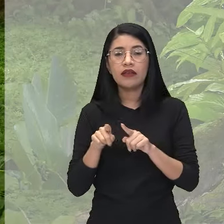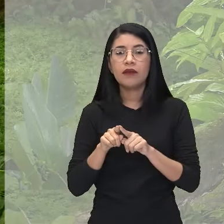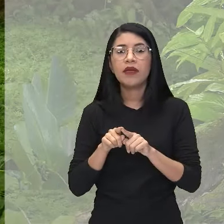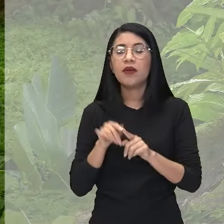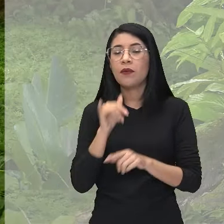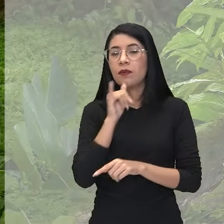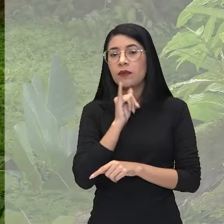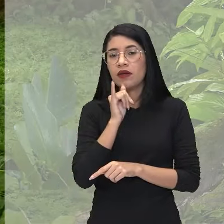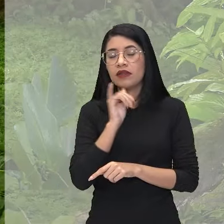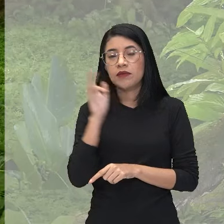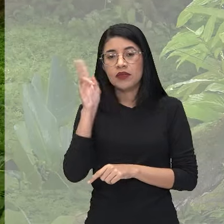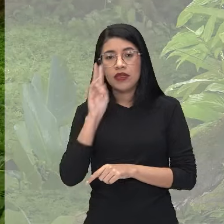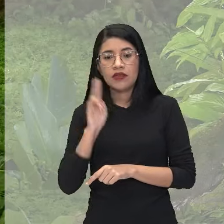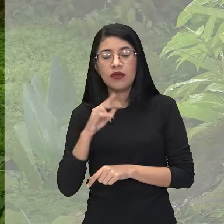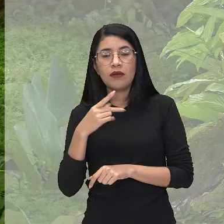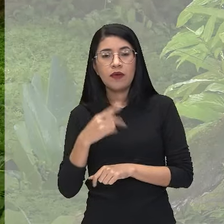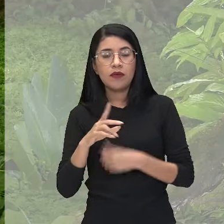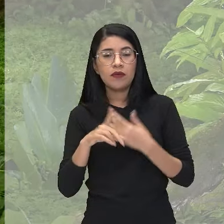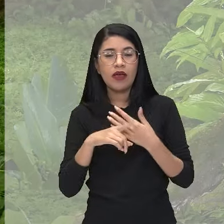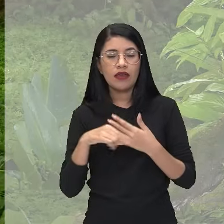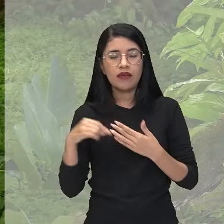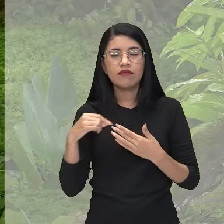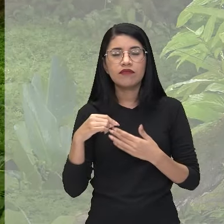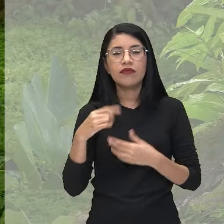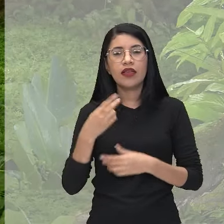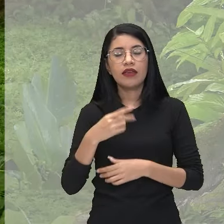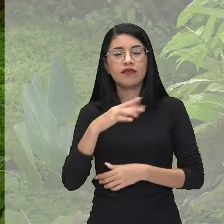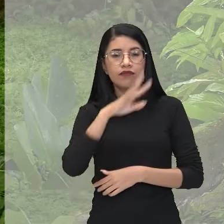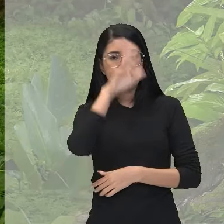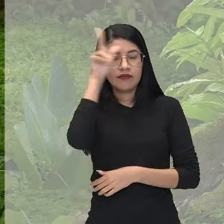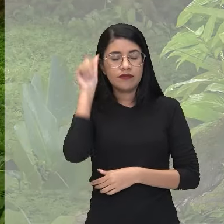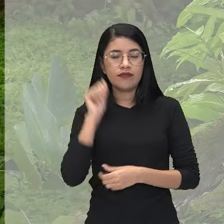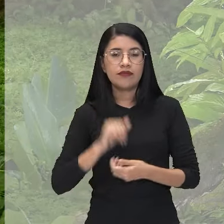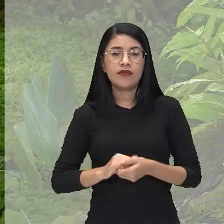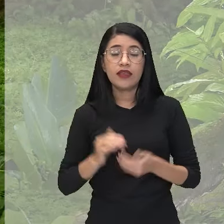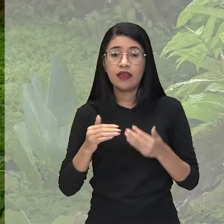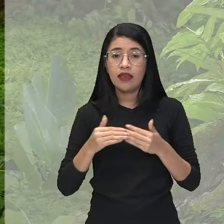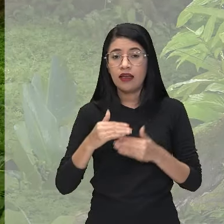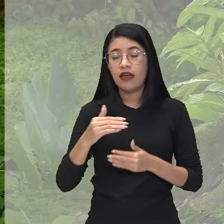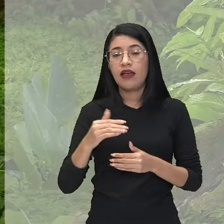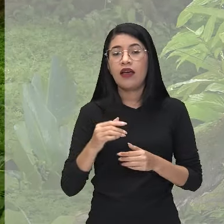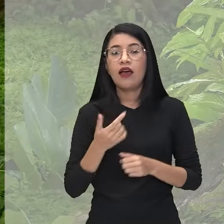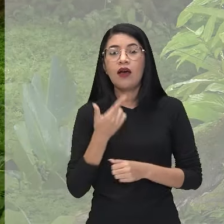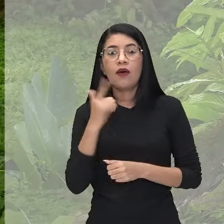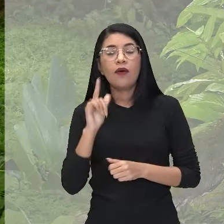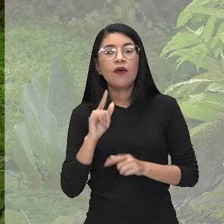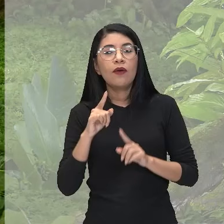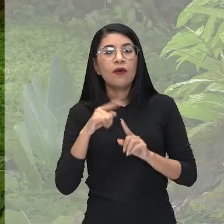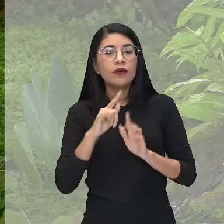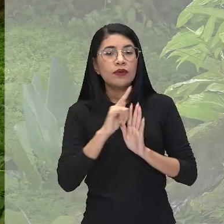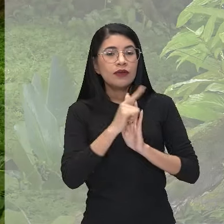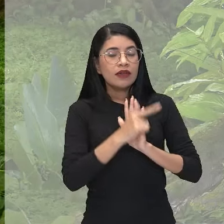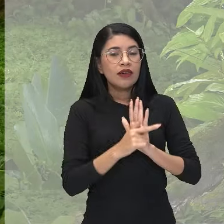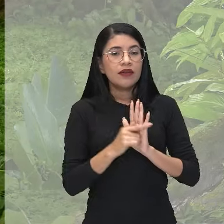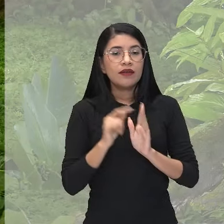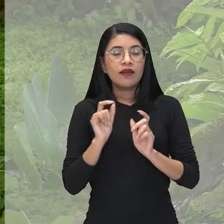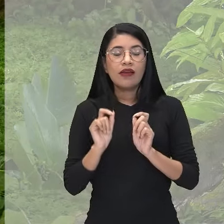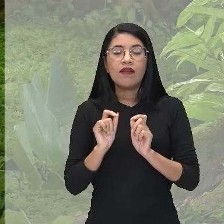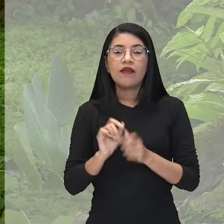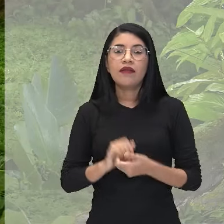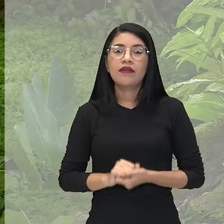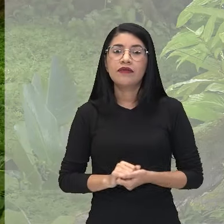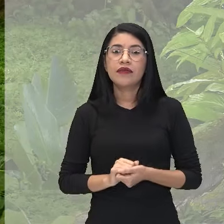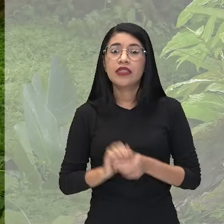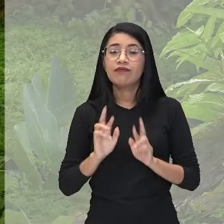exemplo aí nosso, né? Um exemplo regional. A partir de agora, nós vamos ver outro gênero, né? De uma forma